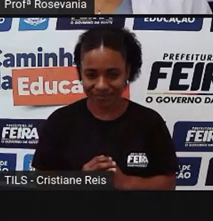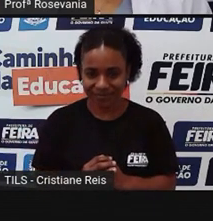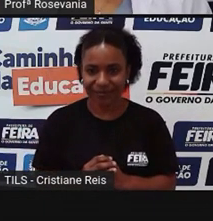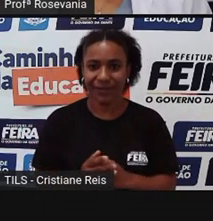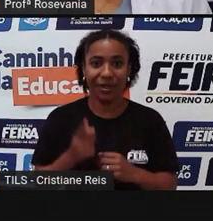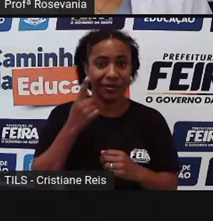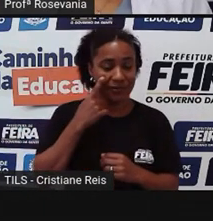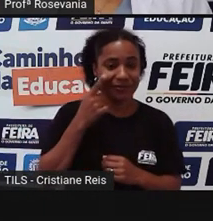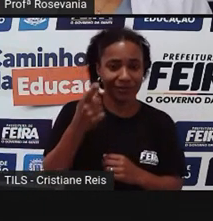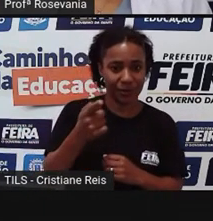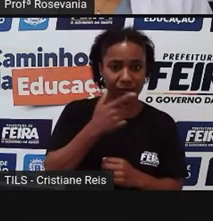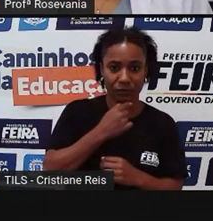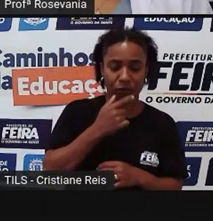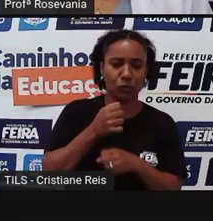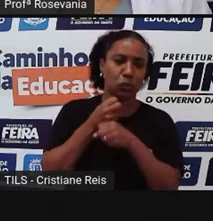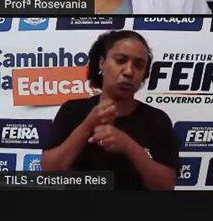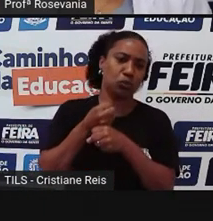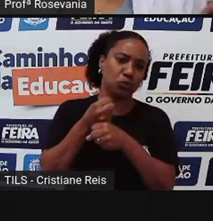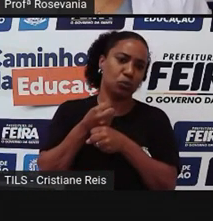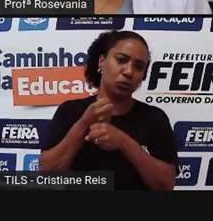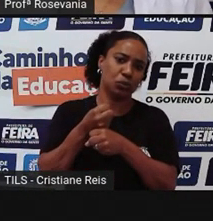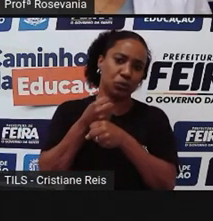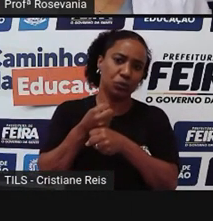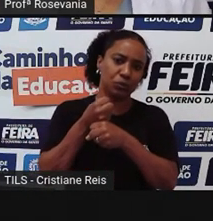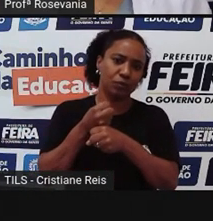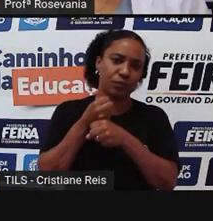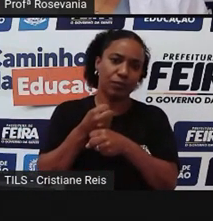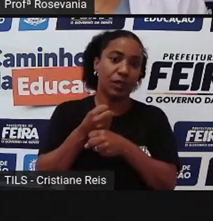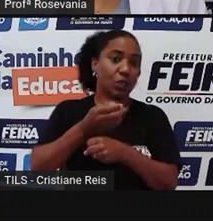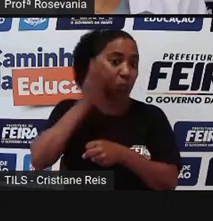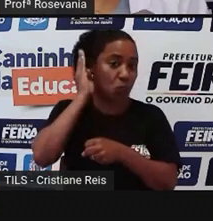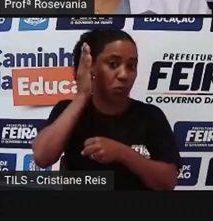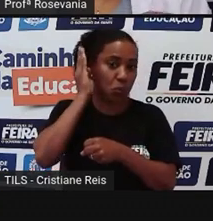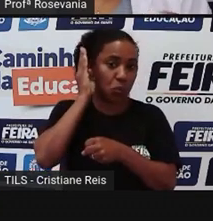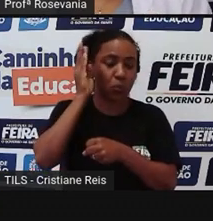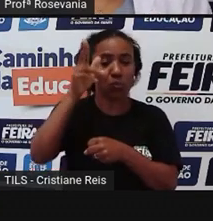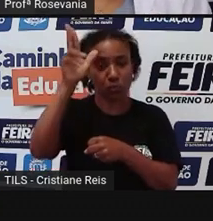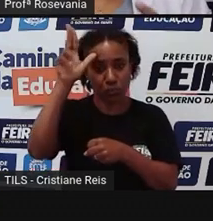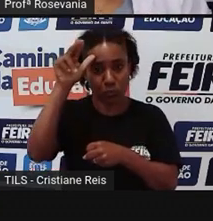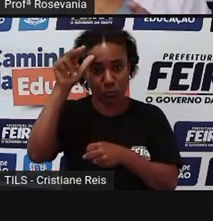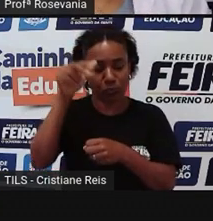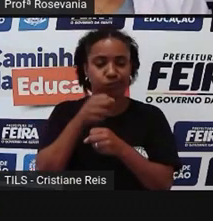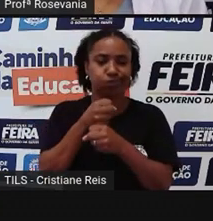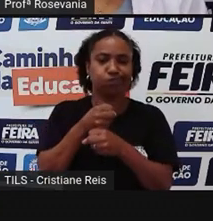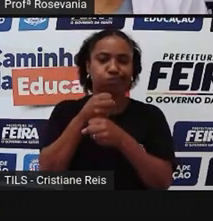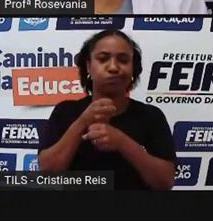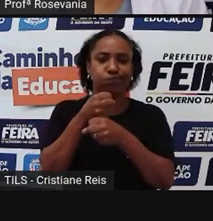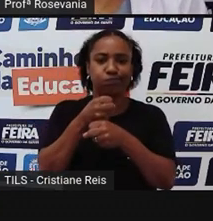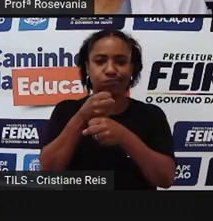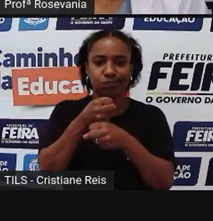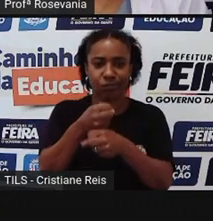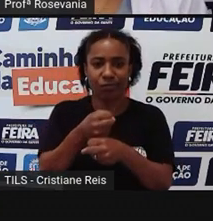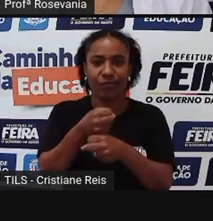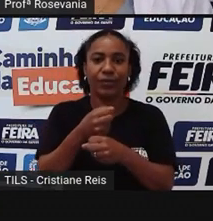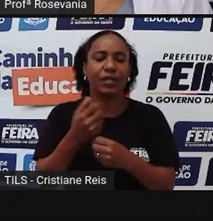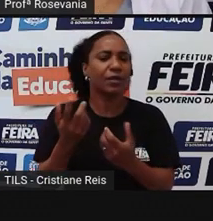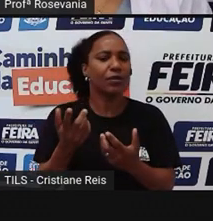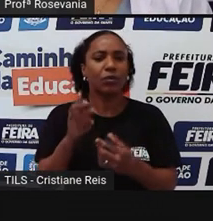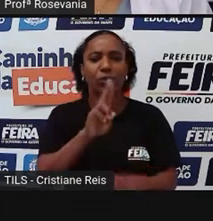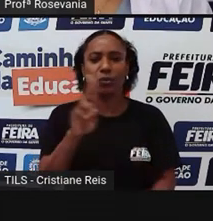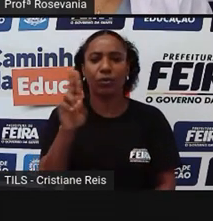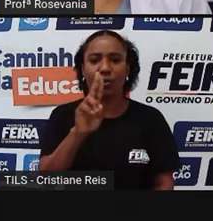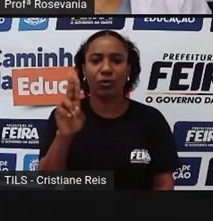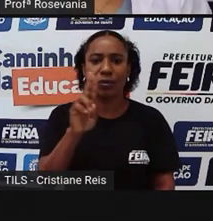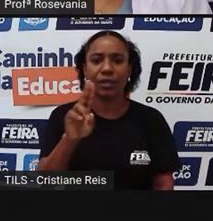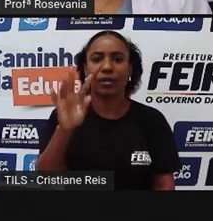cavalos, os moalhos, uma série de coisas, aqui só para a gente entender, né, como é que é que esse termo tropeiro surgiu, né,